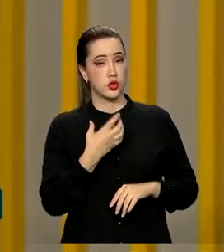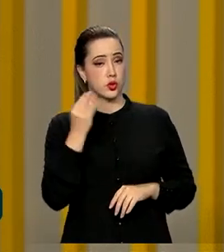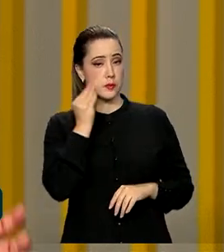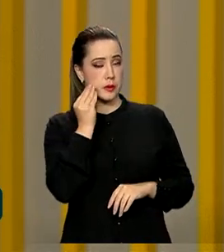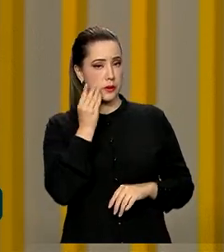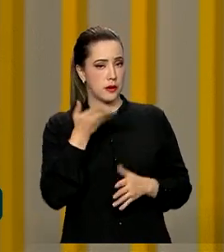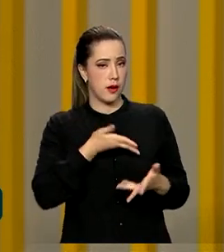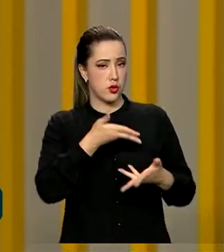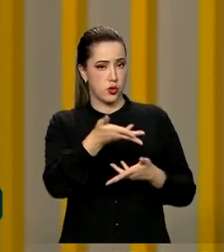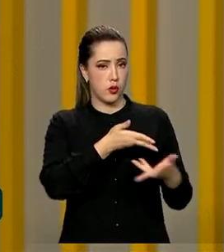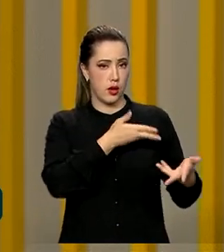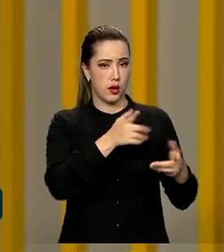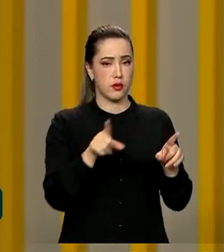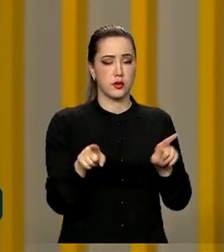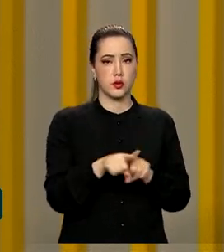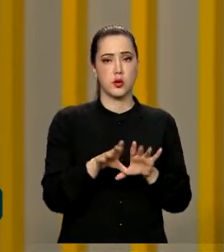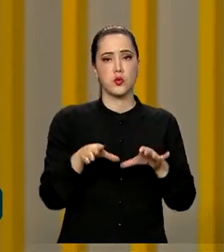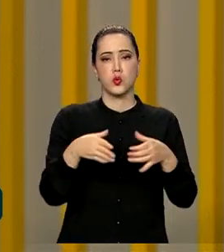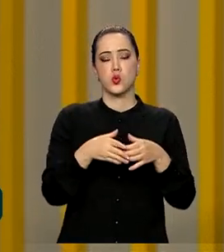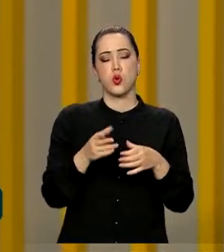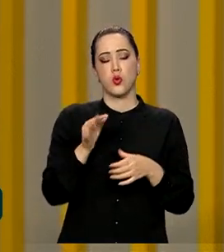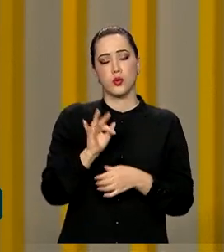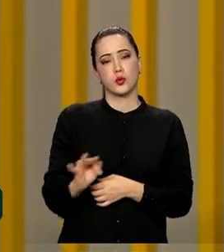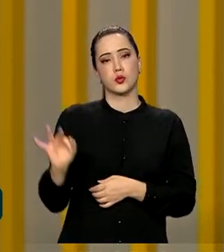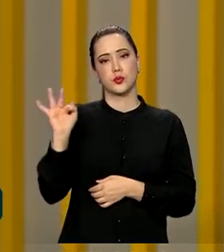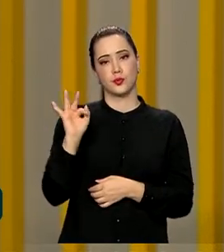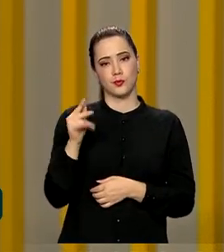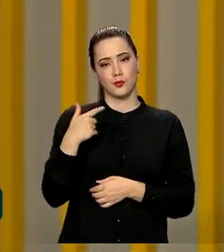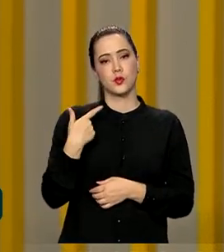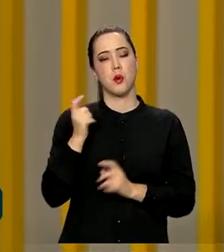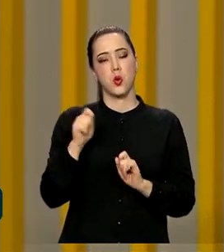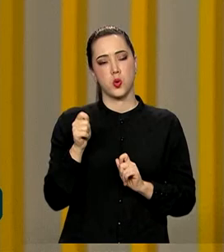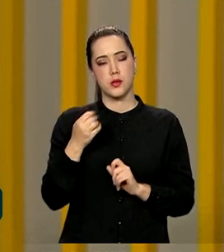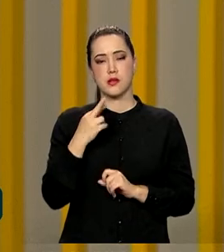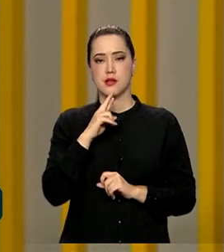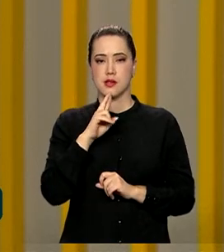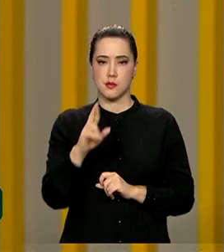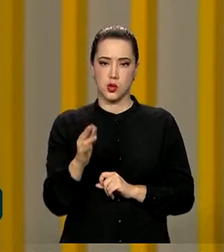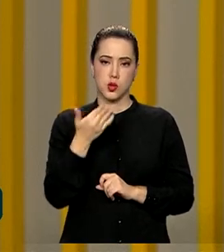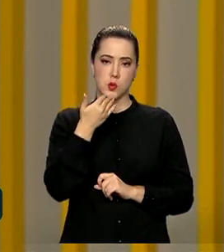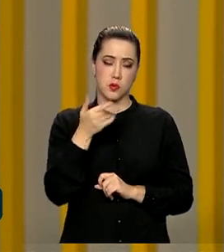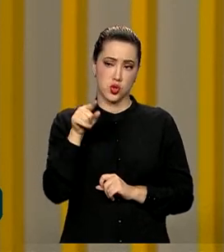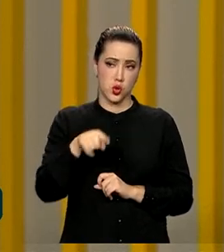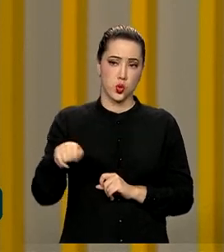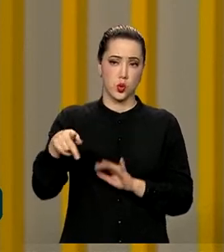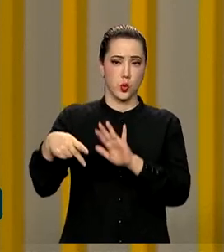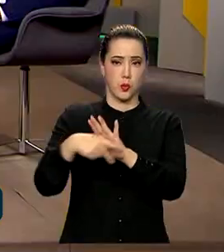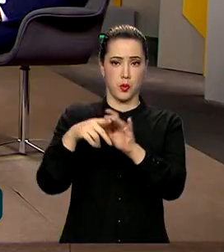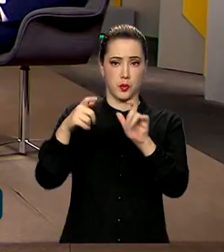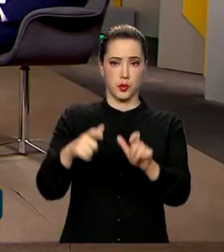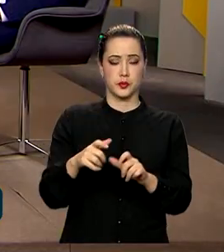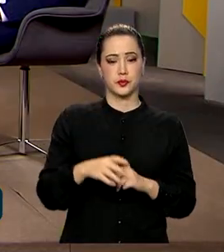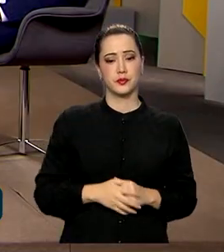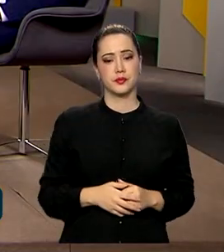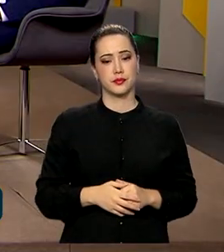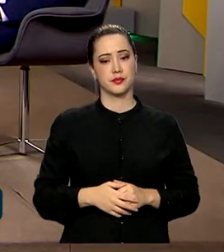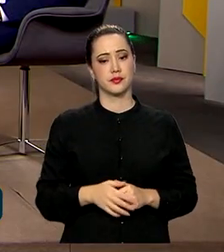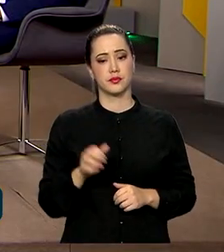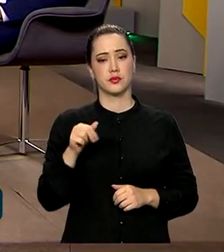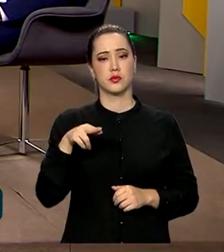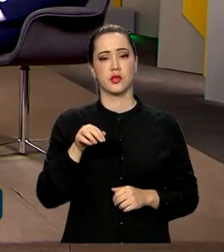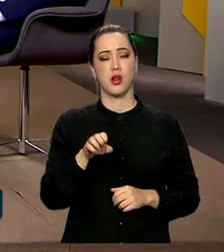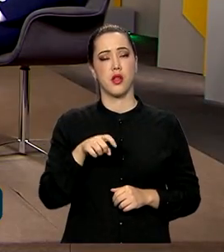articular também os órgãos federais para que a gente possa fazer o atendimento lá no estado. André Luiz